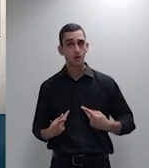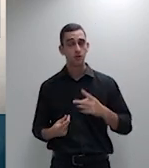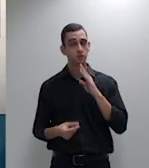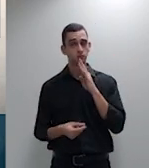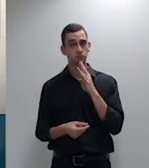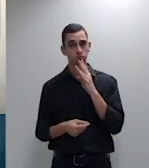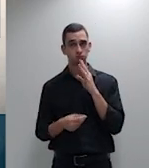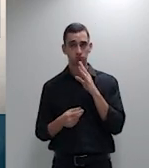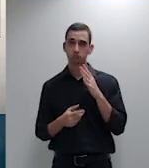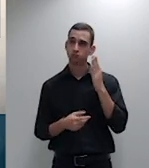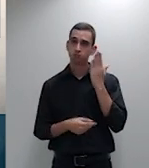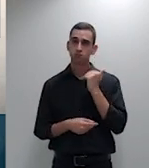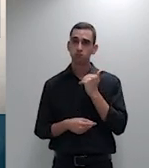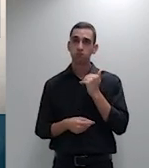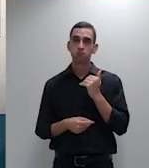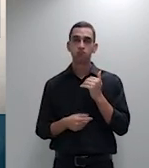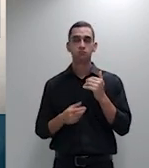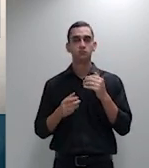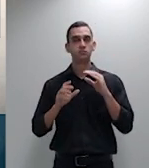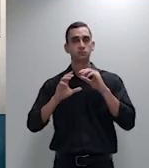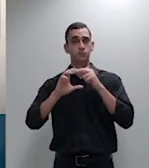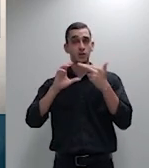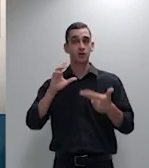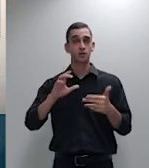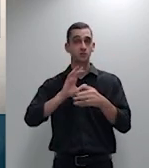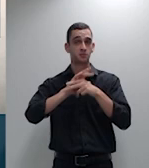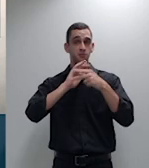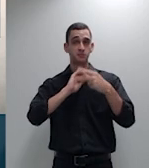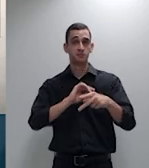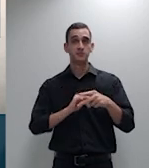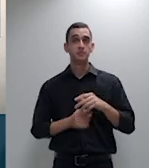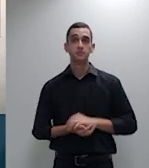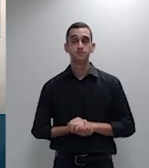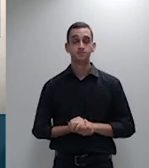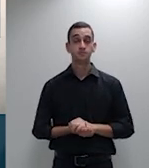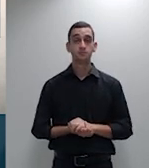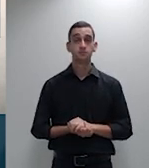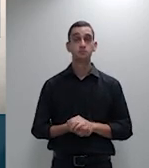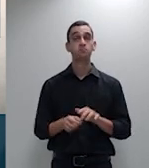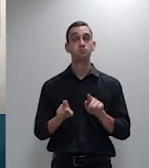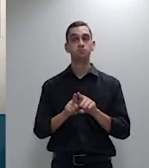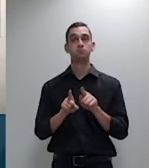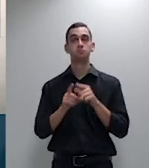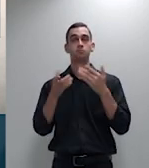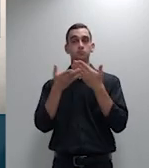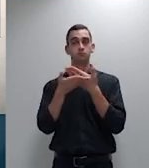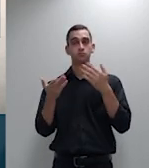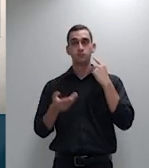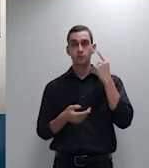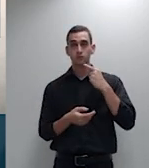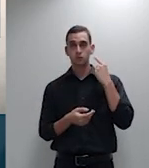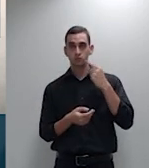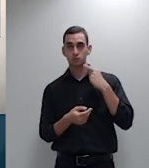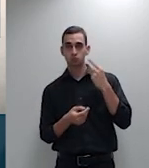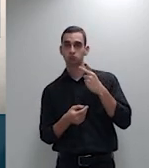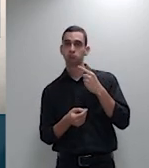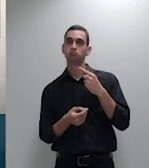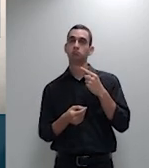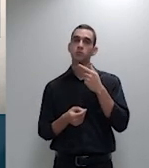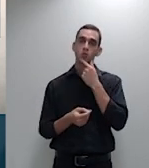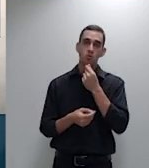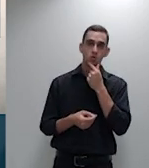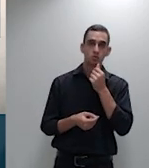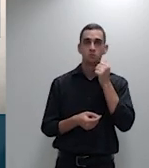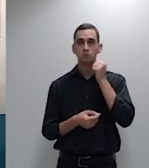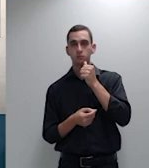característica e também não posso deixar de saudar os advogados e advogadas que ocupam dessa tribuna